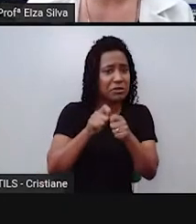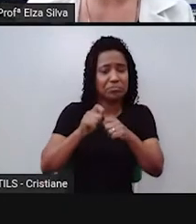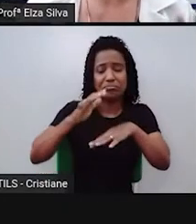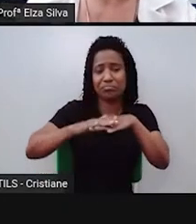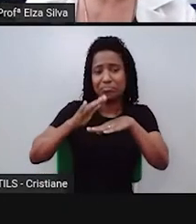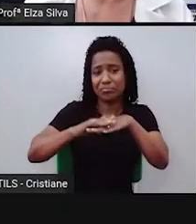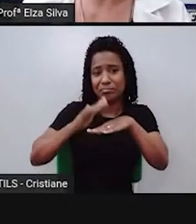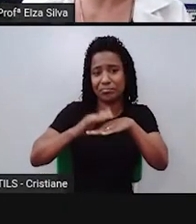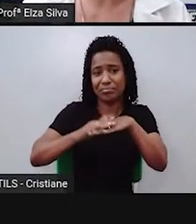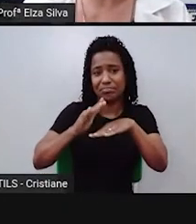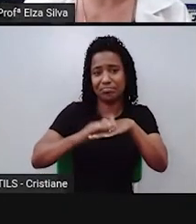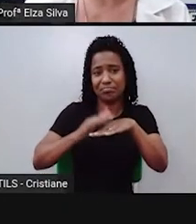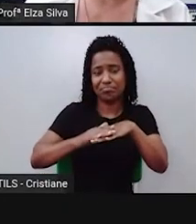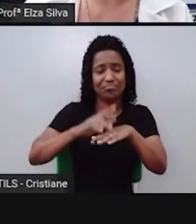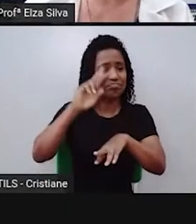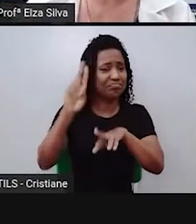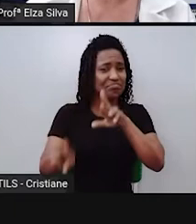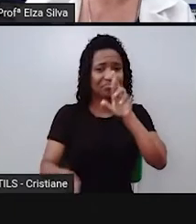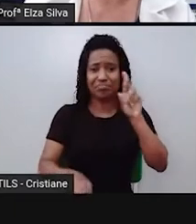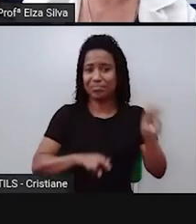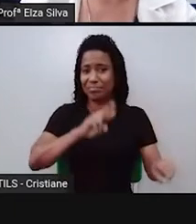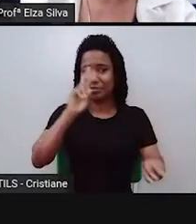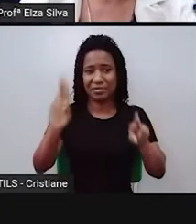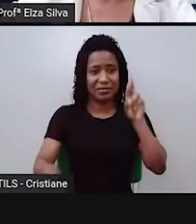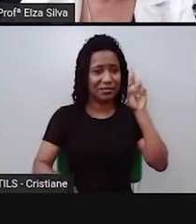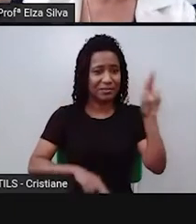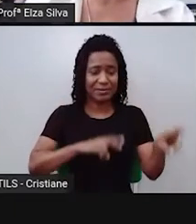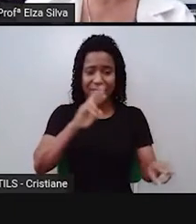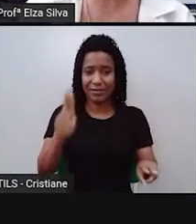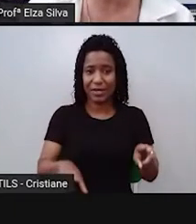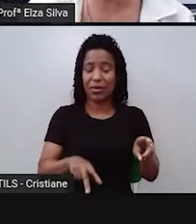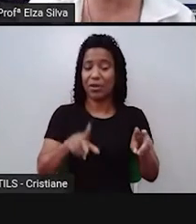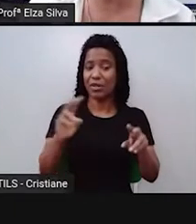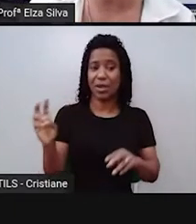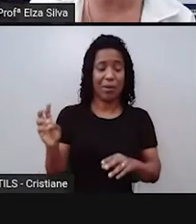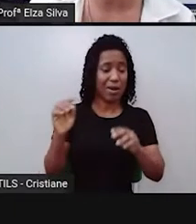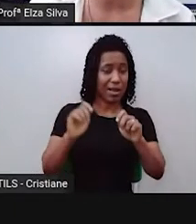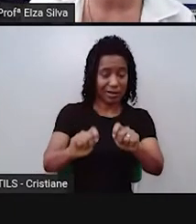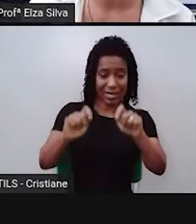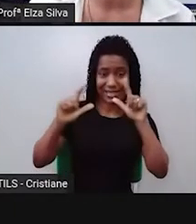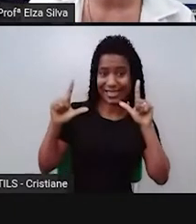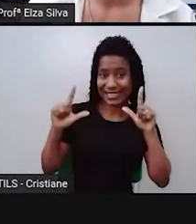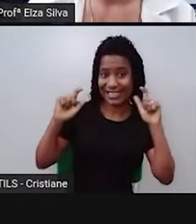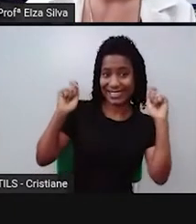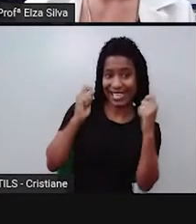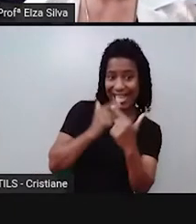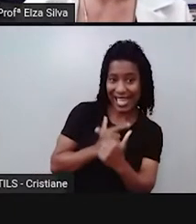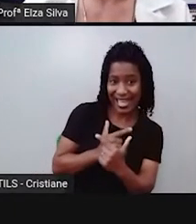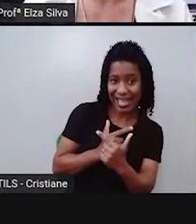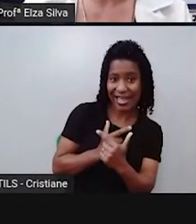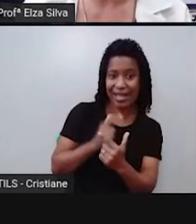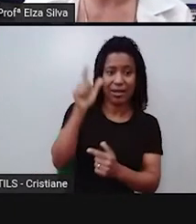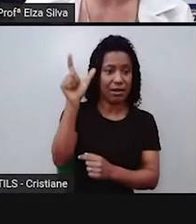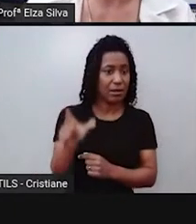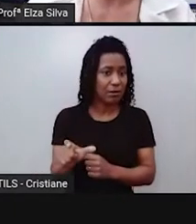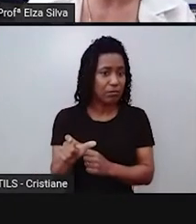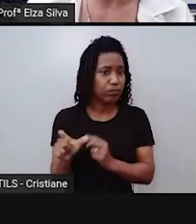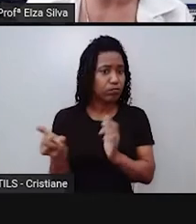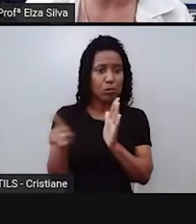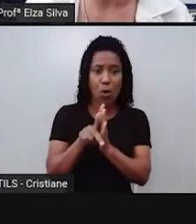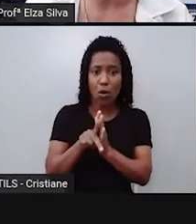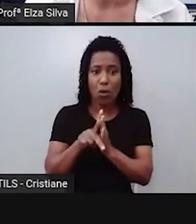Então, não tem como eu dizer para vocês, olha, gente, se produz meme dessa única forma. É uma produção